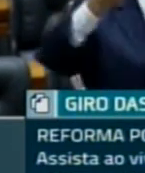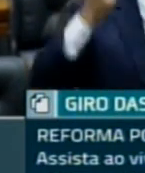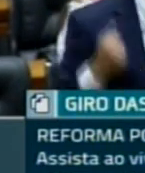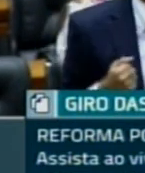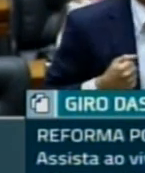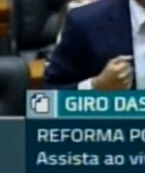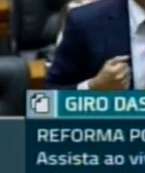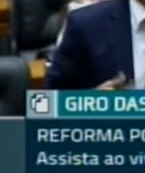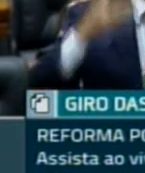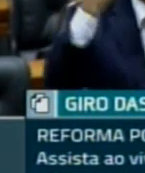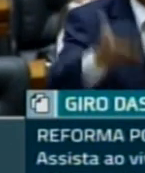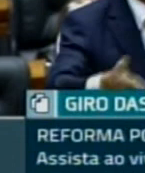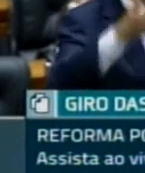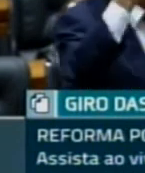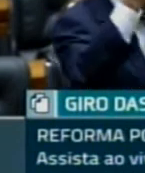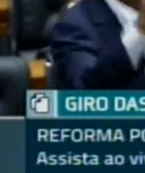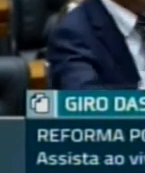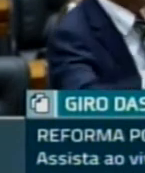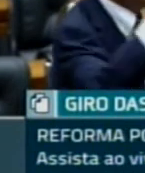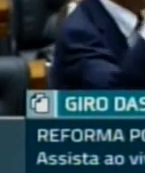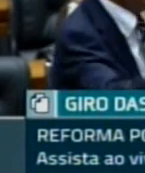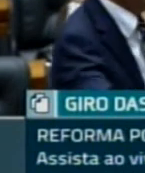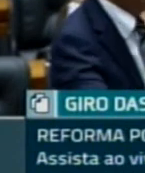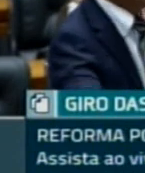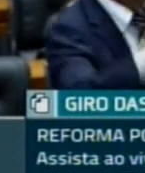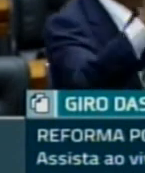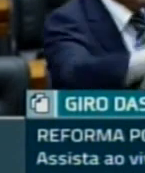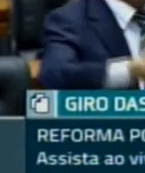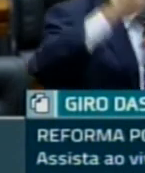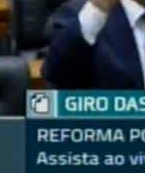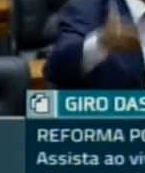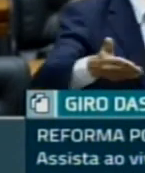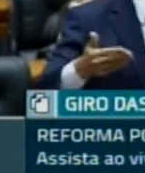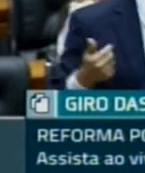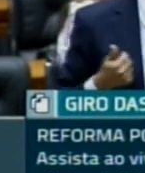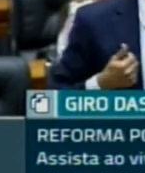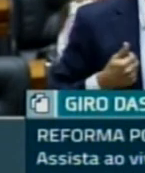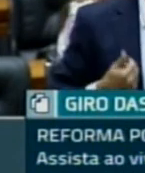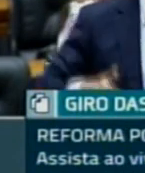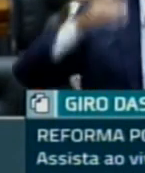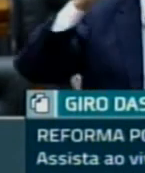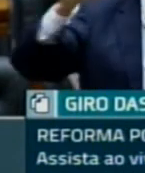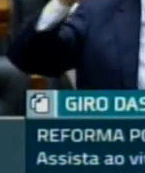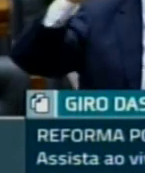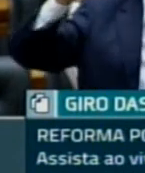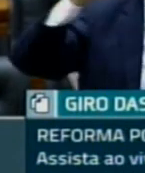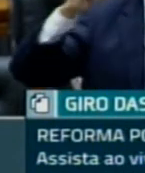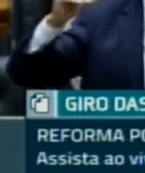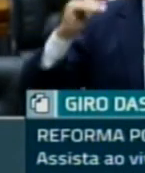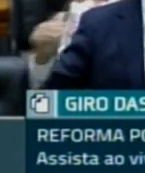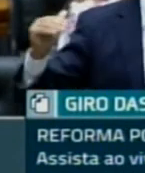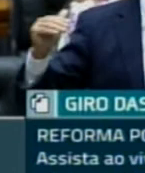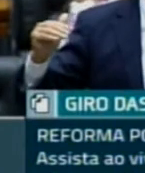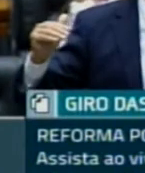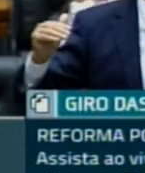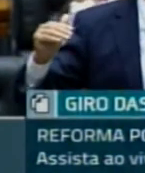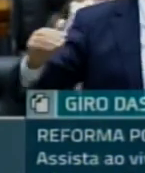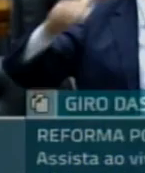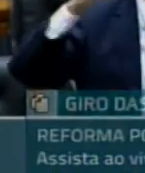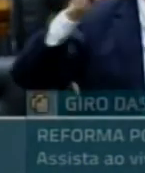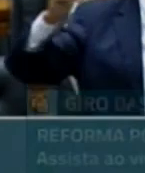favoráveis. Eu creio que o governo haverá de dar uma resposta para a gente assegurar